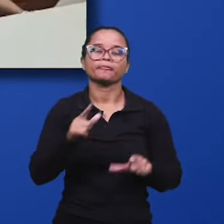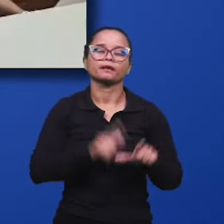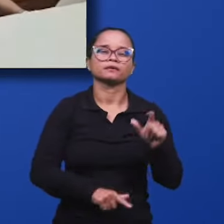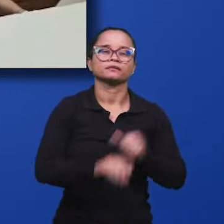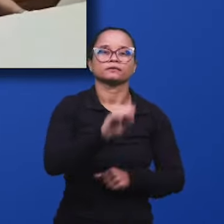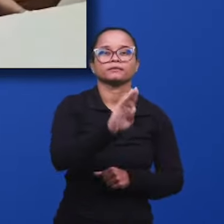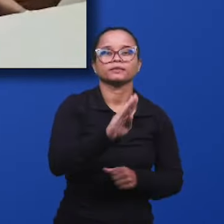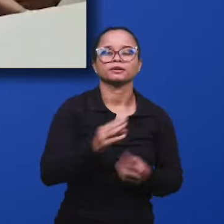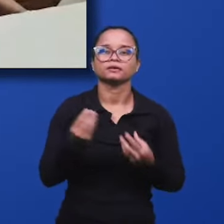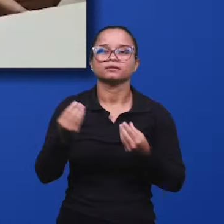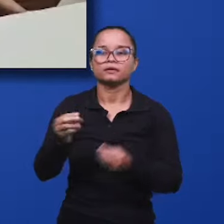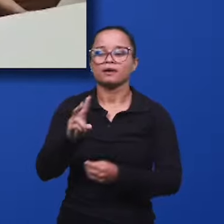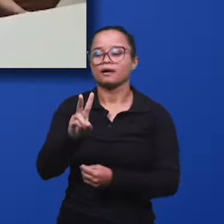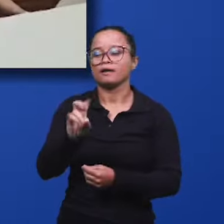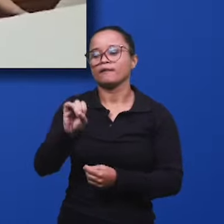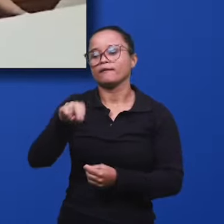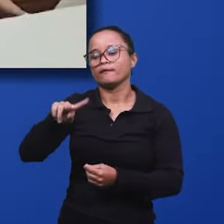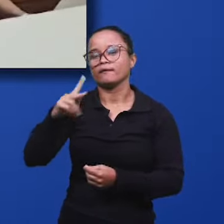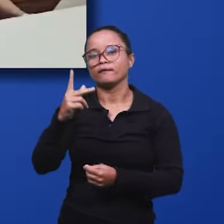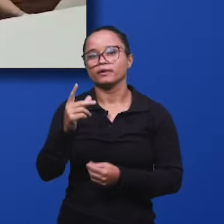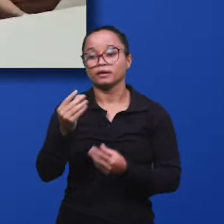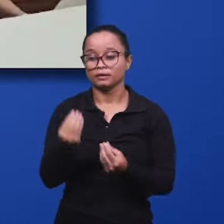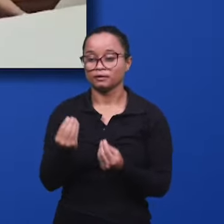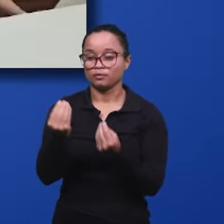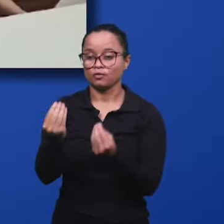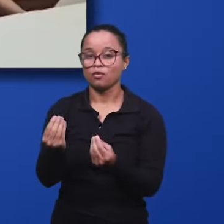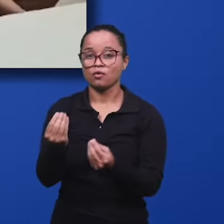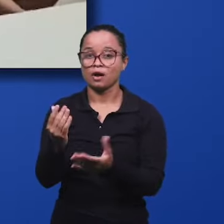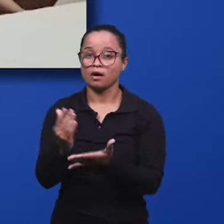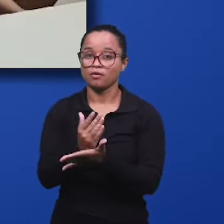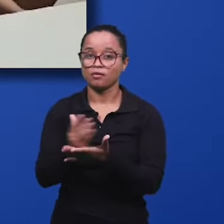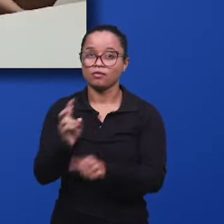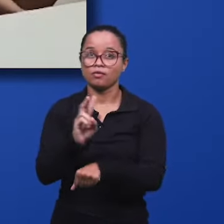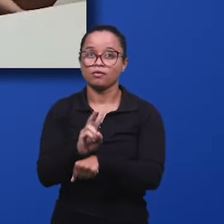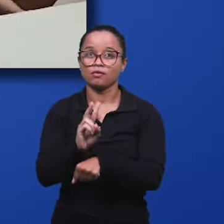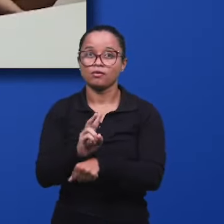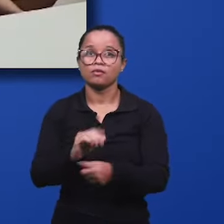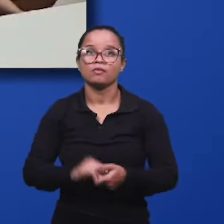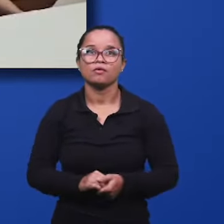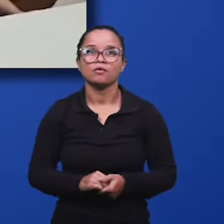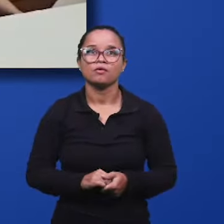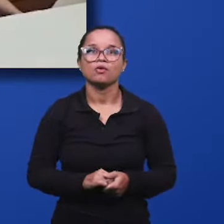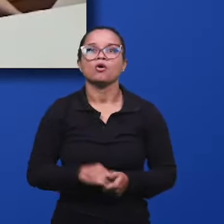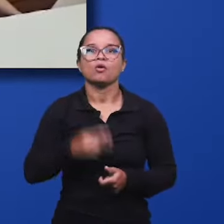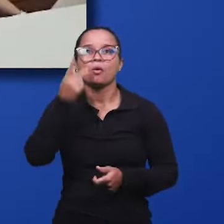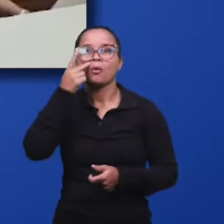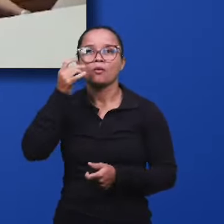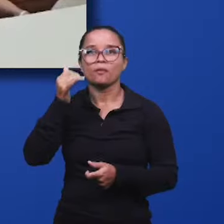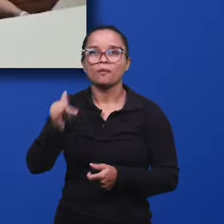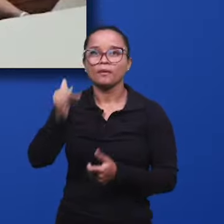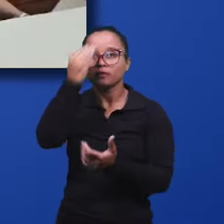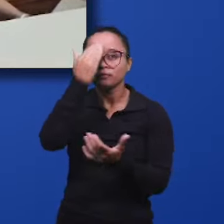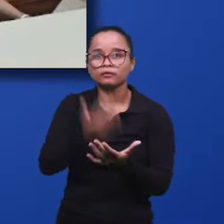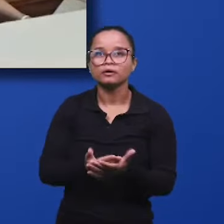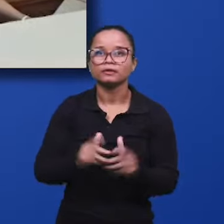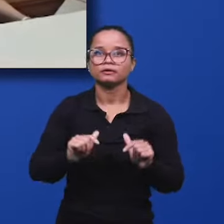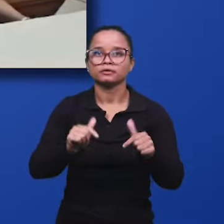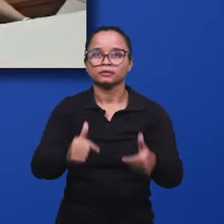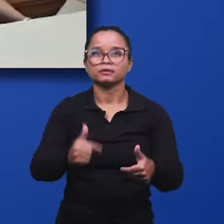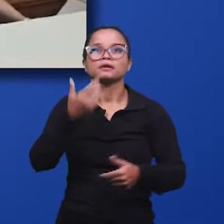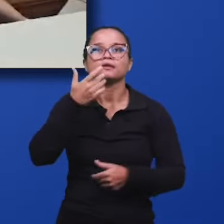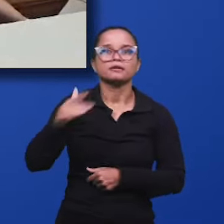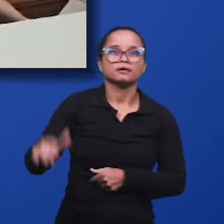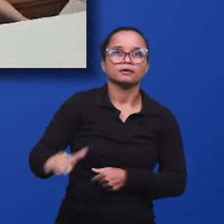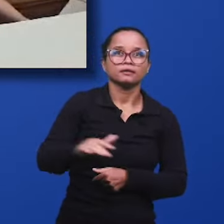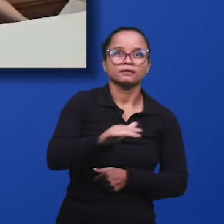Letra B. Entregou esta vinha a uns guardas. O Pai confiou a realização da obra aos